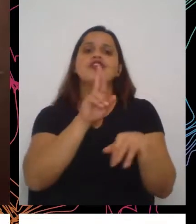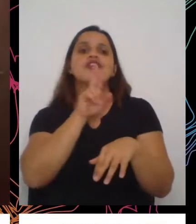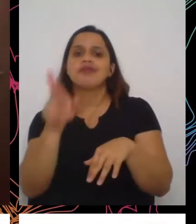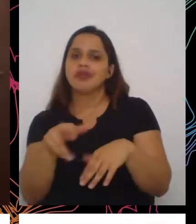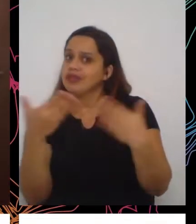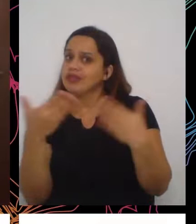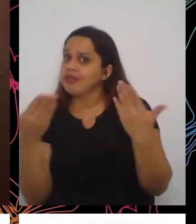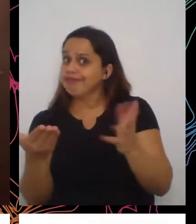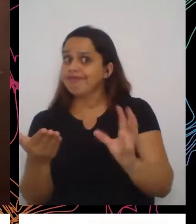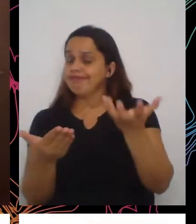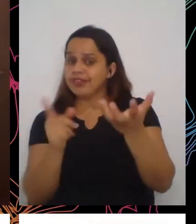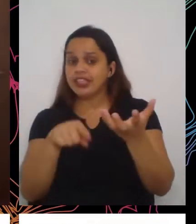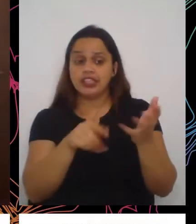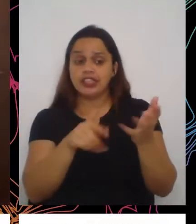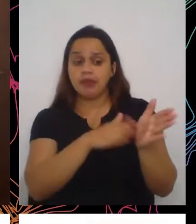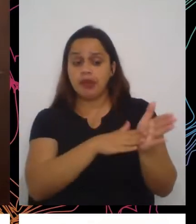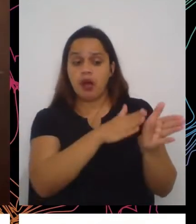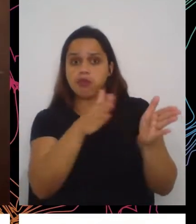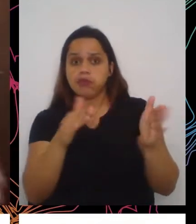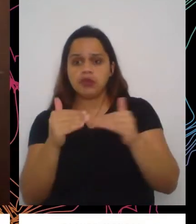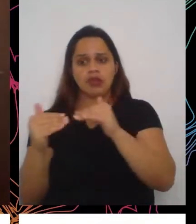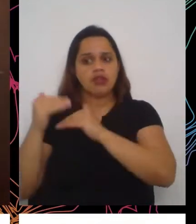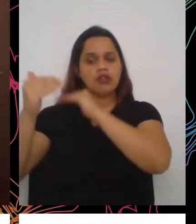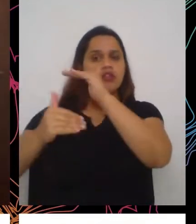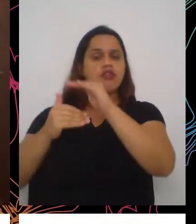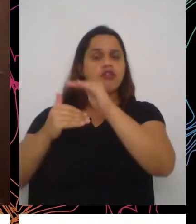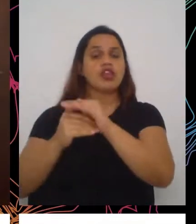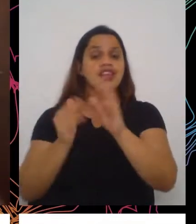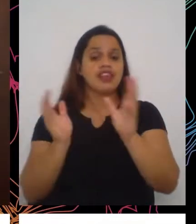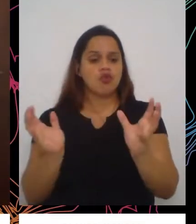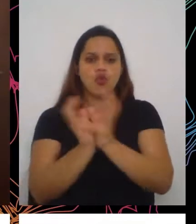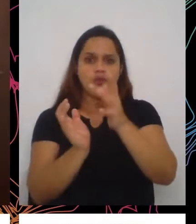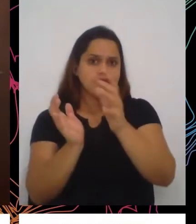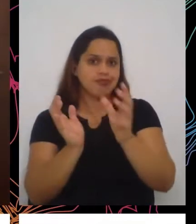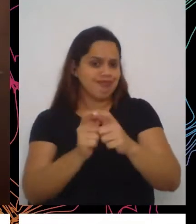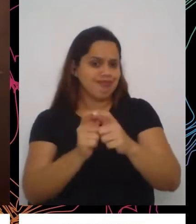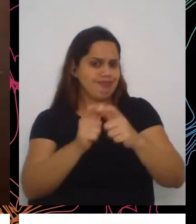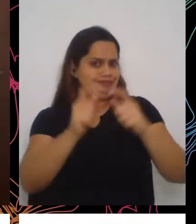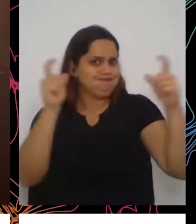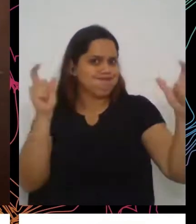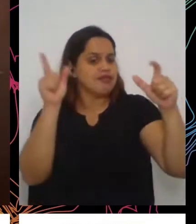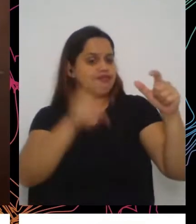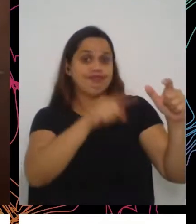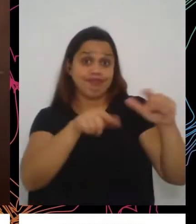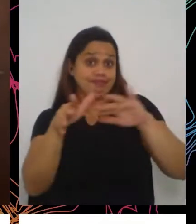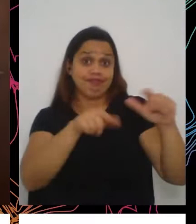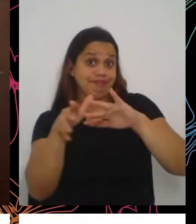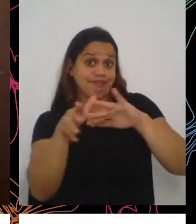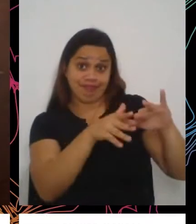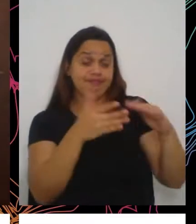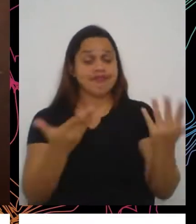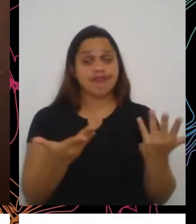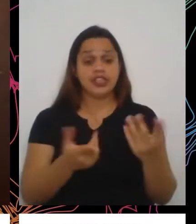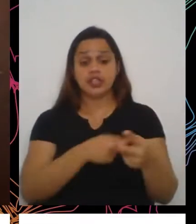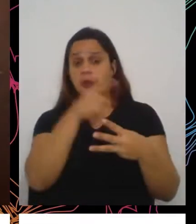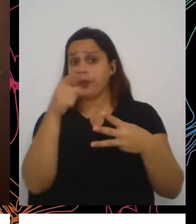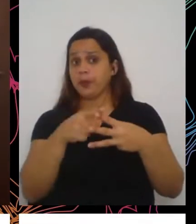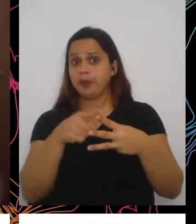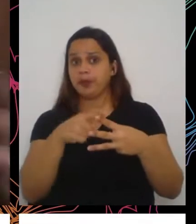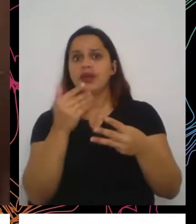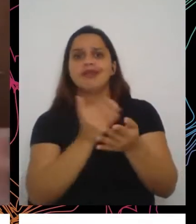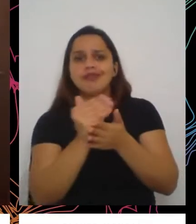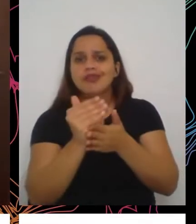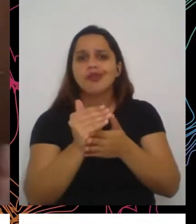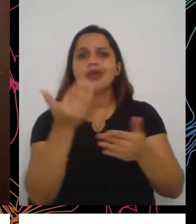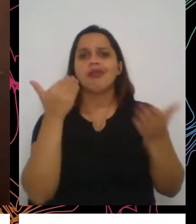exclui uma parcela gigantesca da população. Então, a primeira questão, acho que para a gente poder abrir o debate,